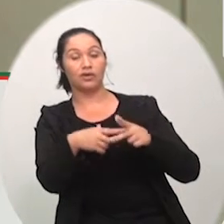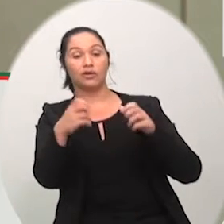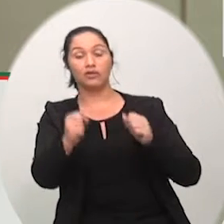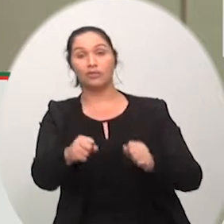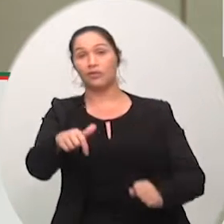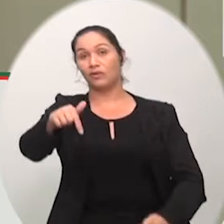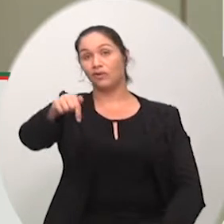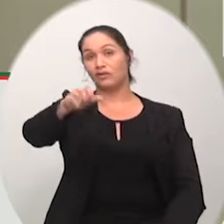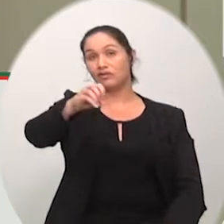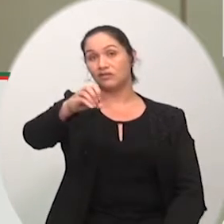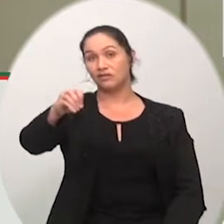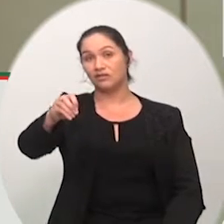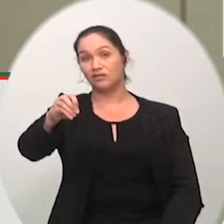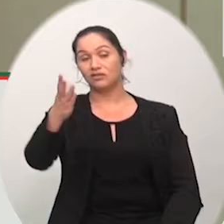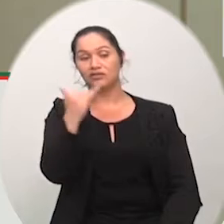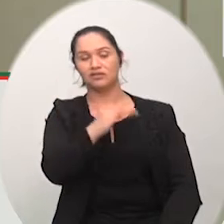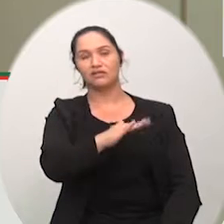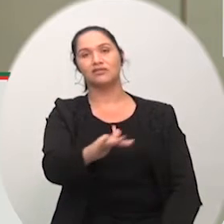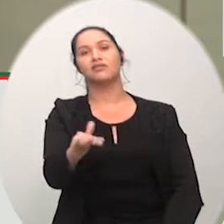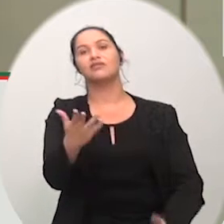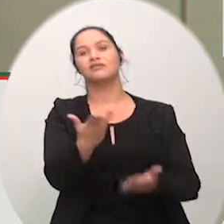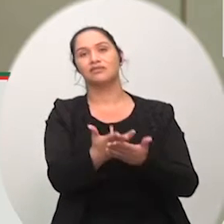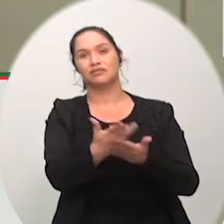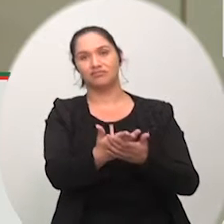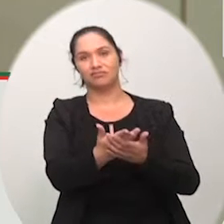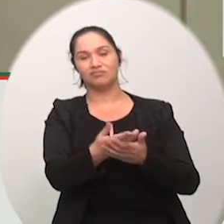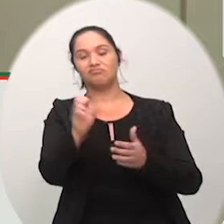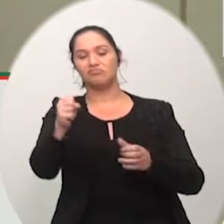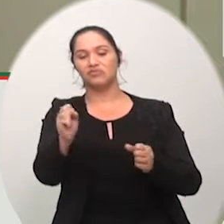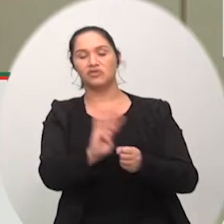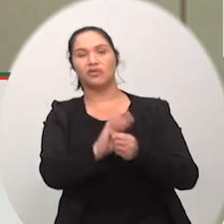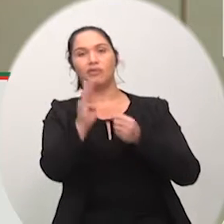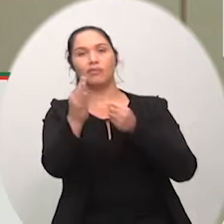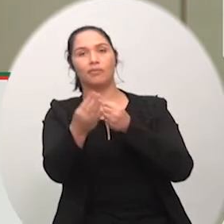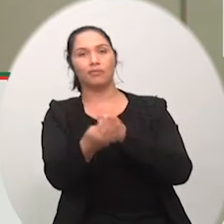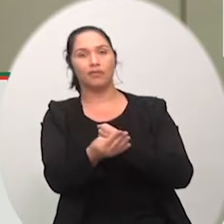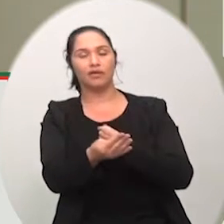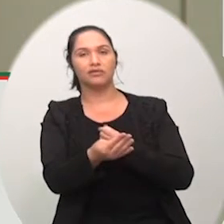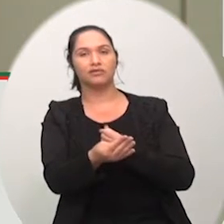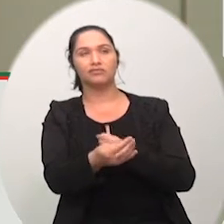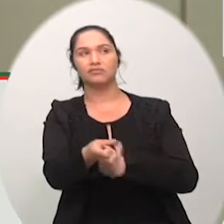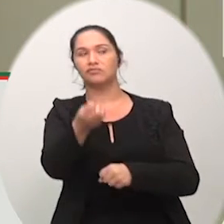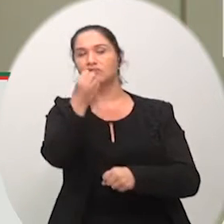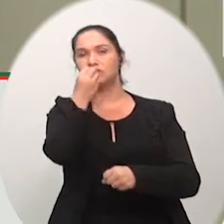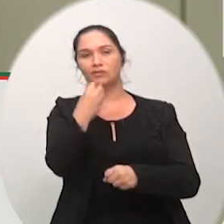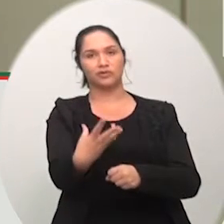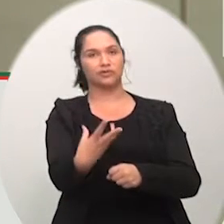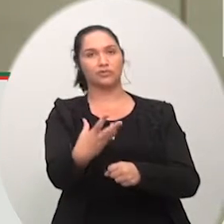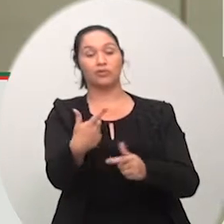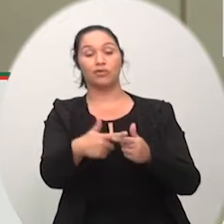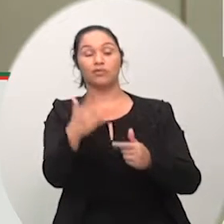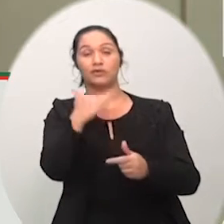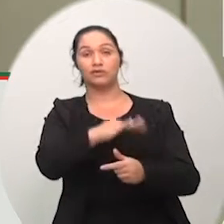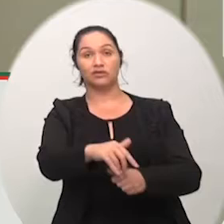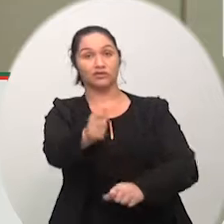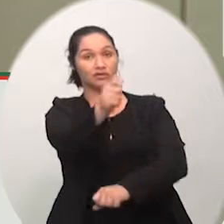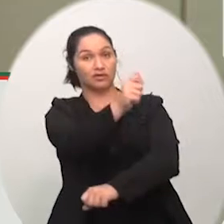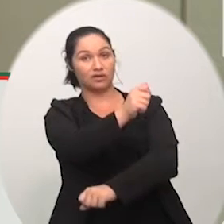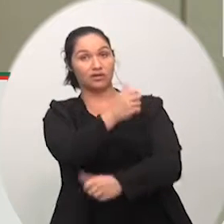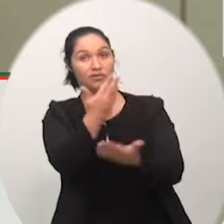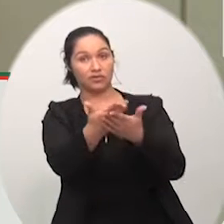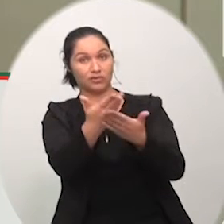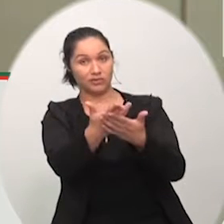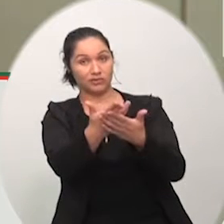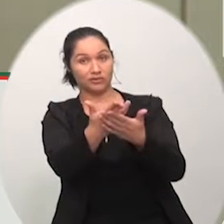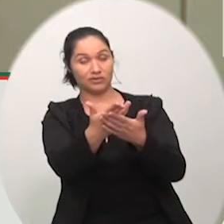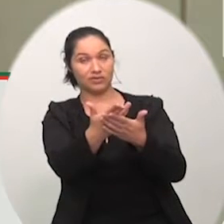oxigena o bairro o bairro onde está instalado as crianças vão estudar num colégio